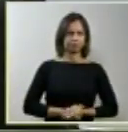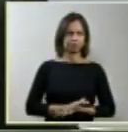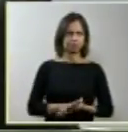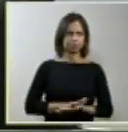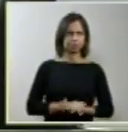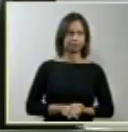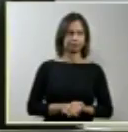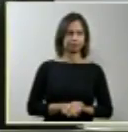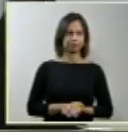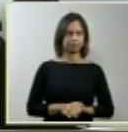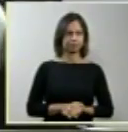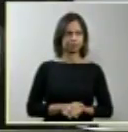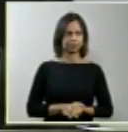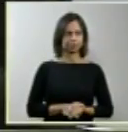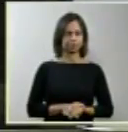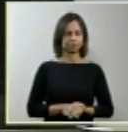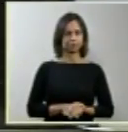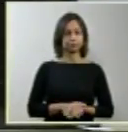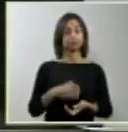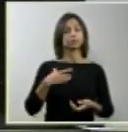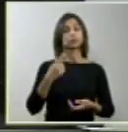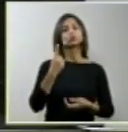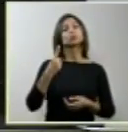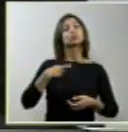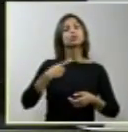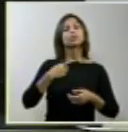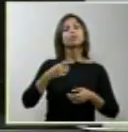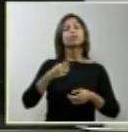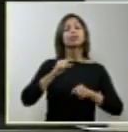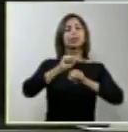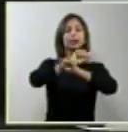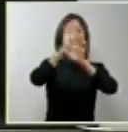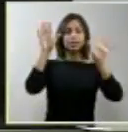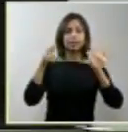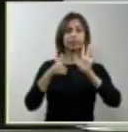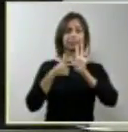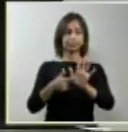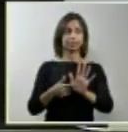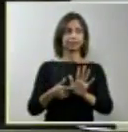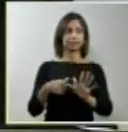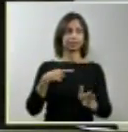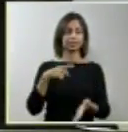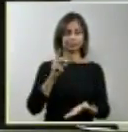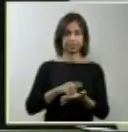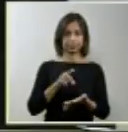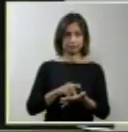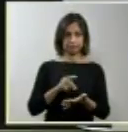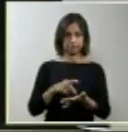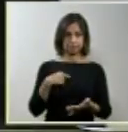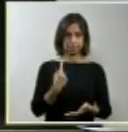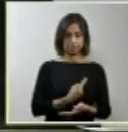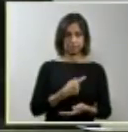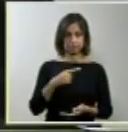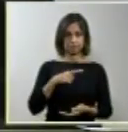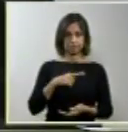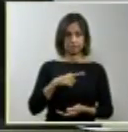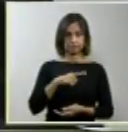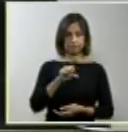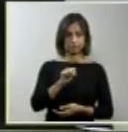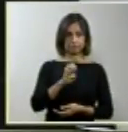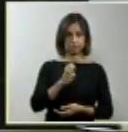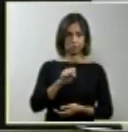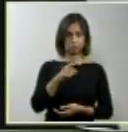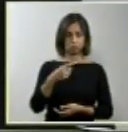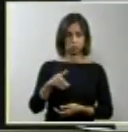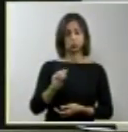Um esclarecimento a todos. Nós tínhamos realmente programado as sessões e